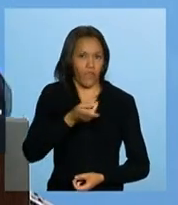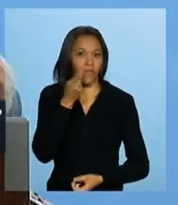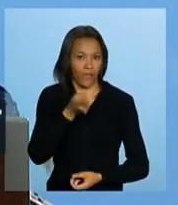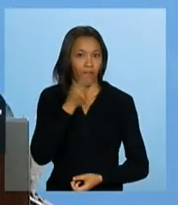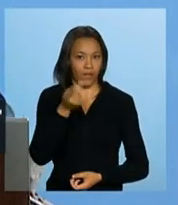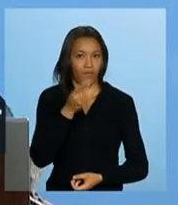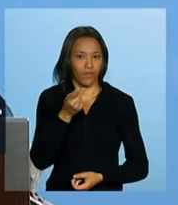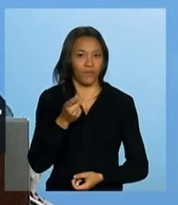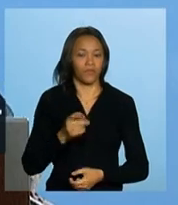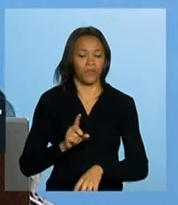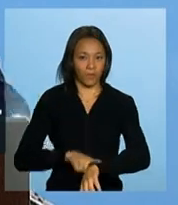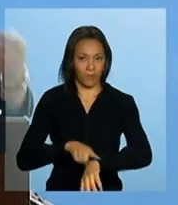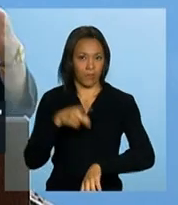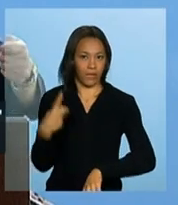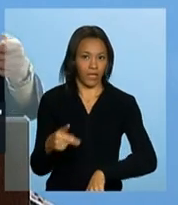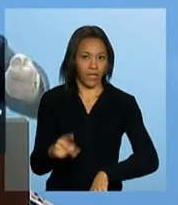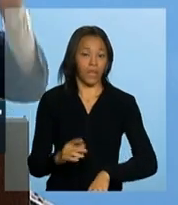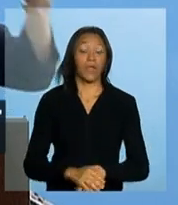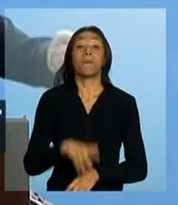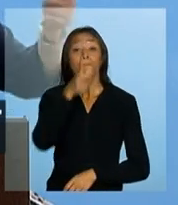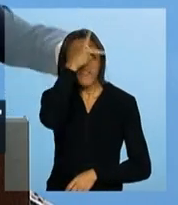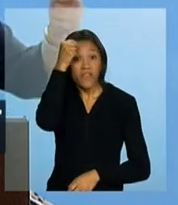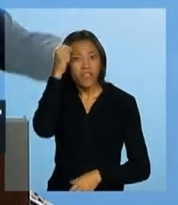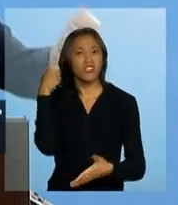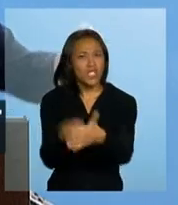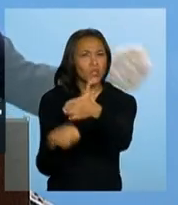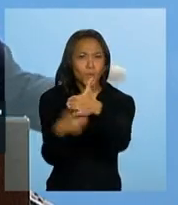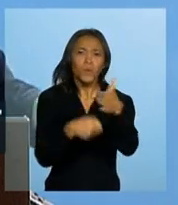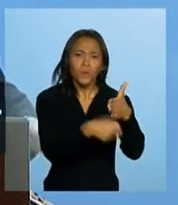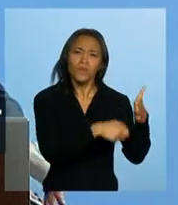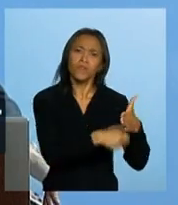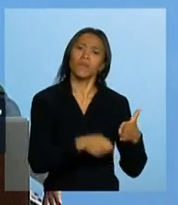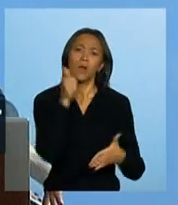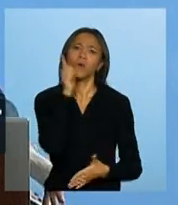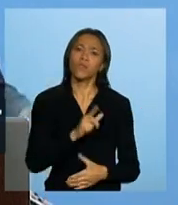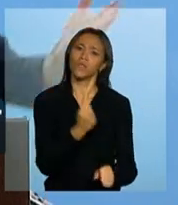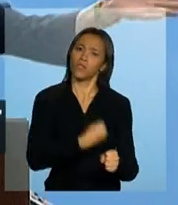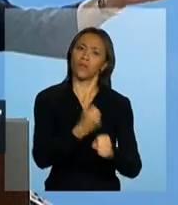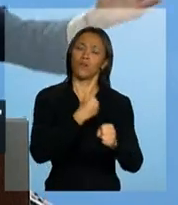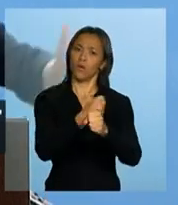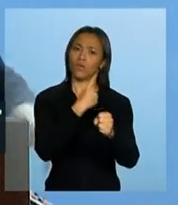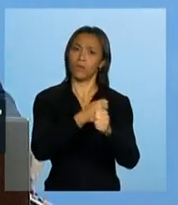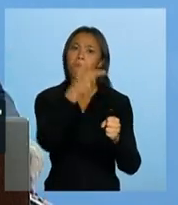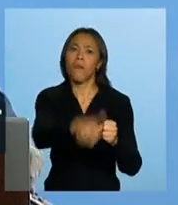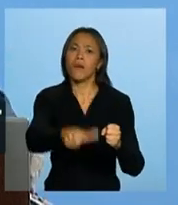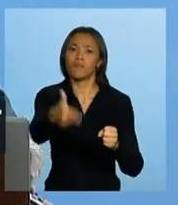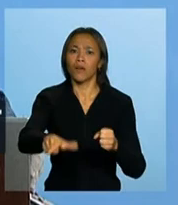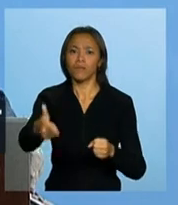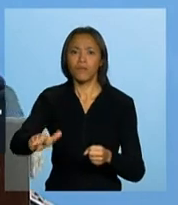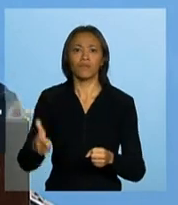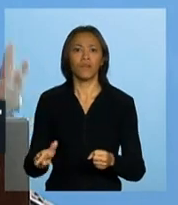hora dele, prefeitos que lutam para conseguir construir mais